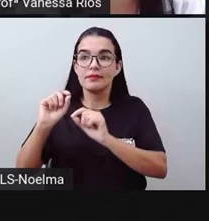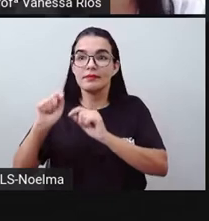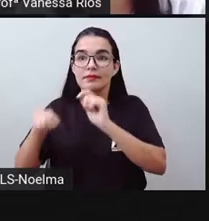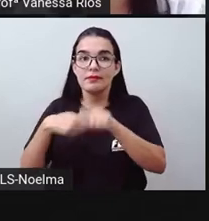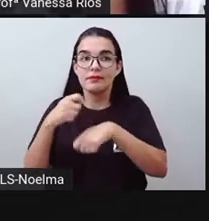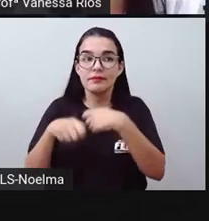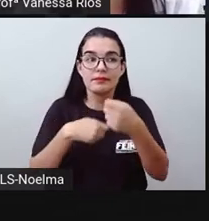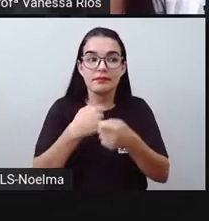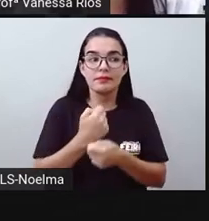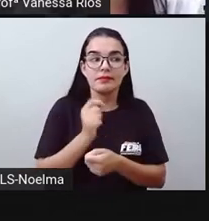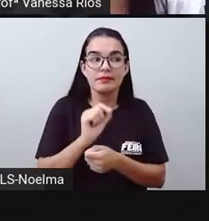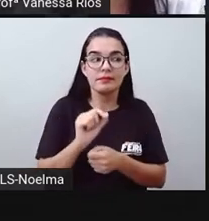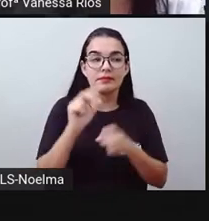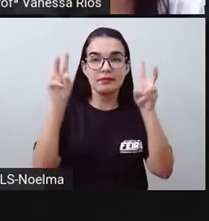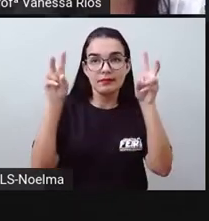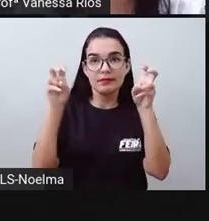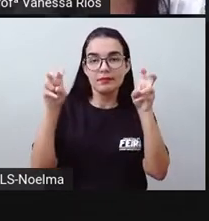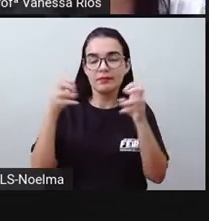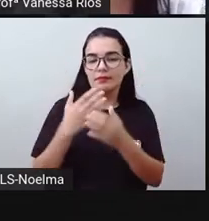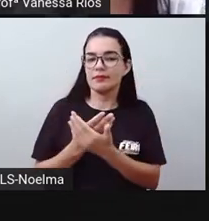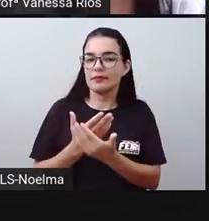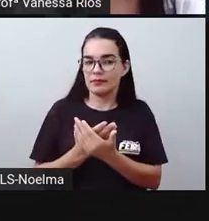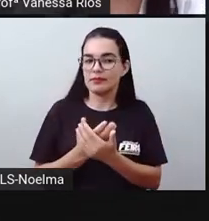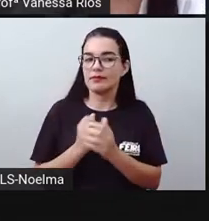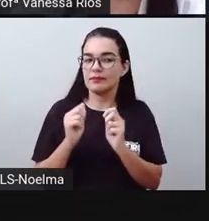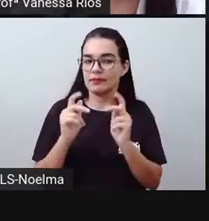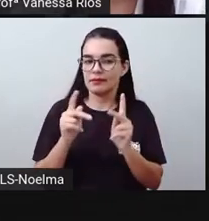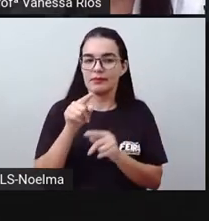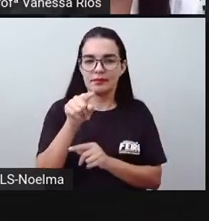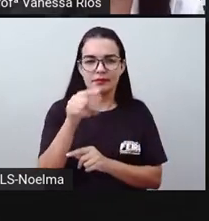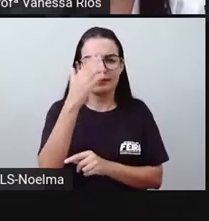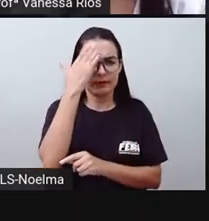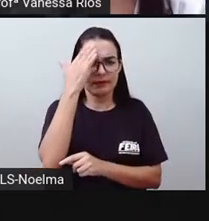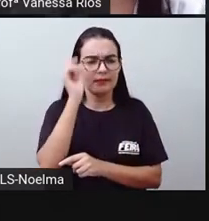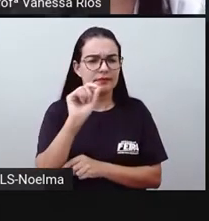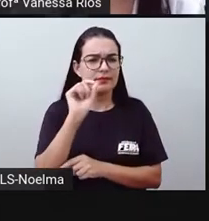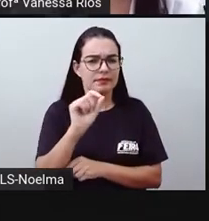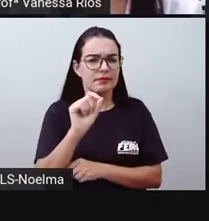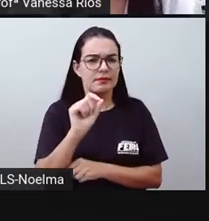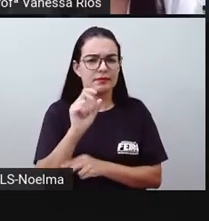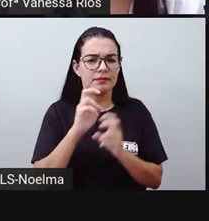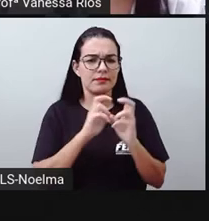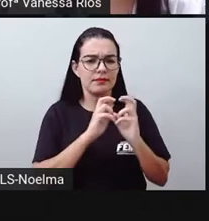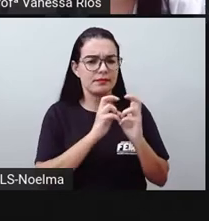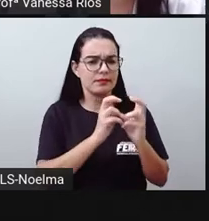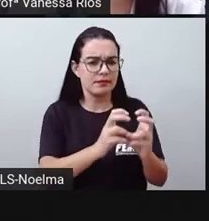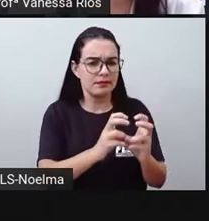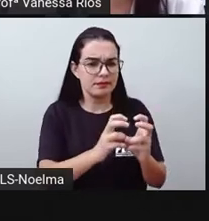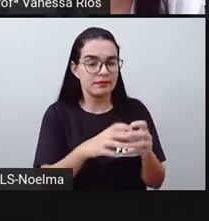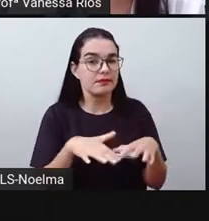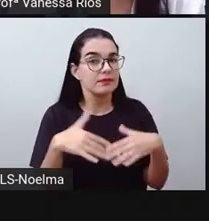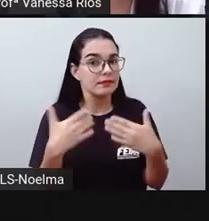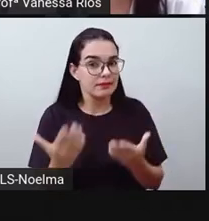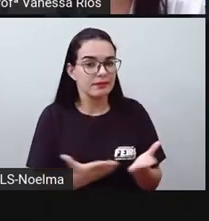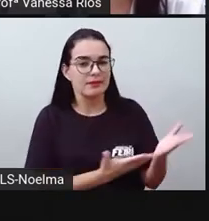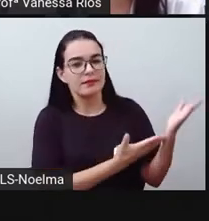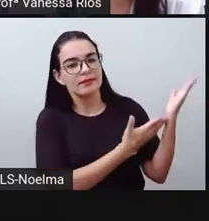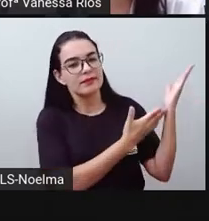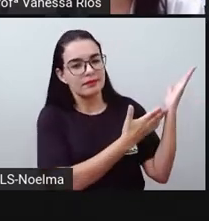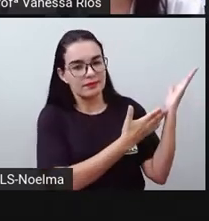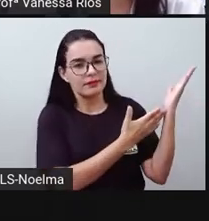diante do conteúdo que a gente está estudando. Então, você sabe o que é transporte? Olha só. Os